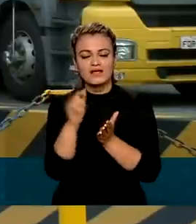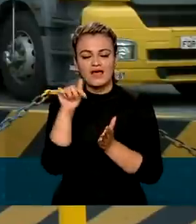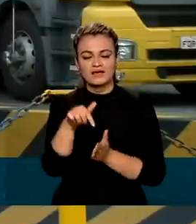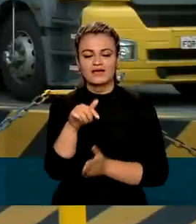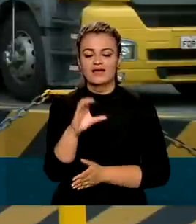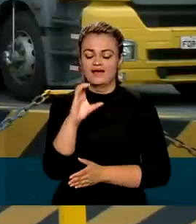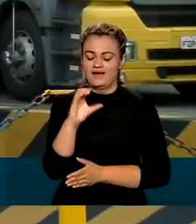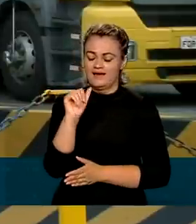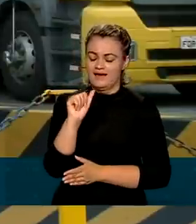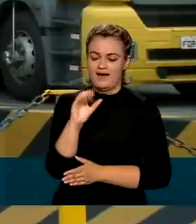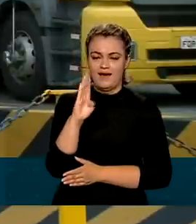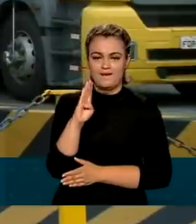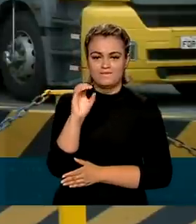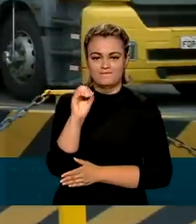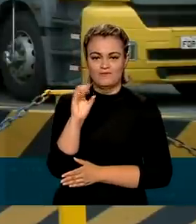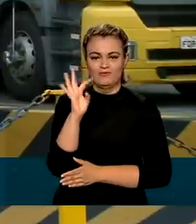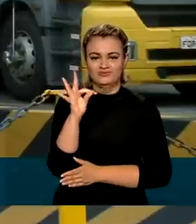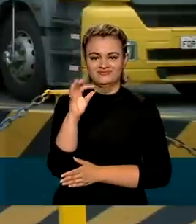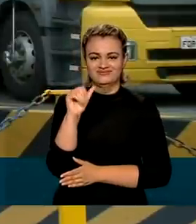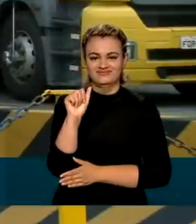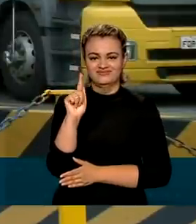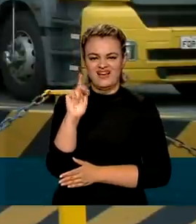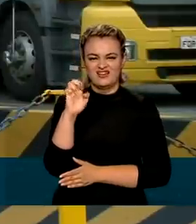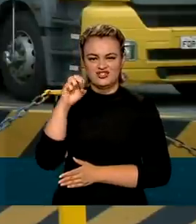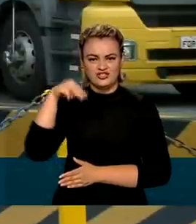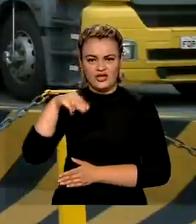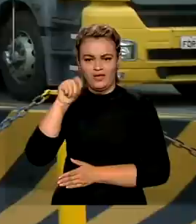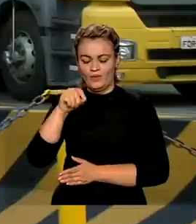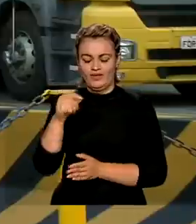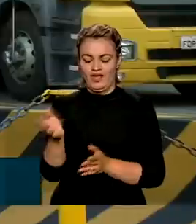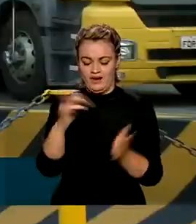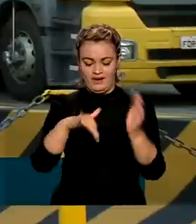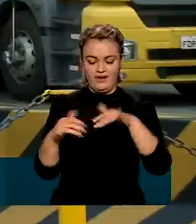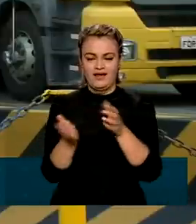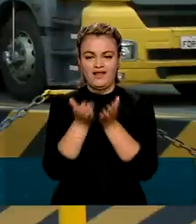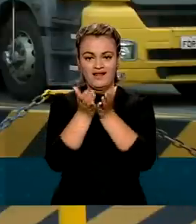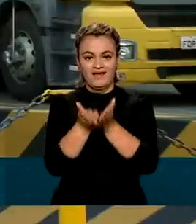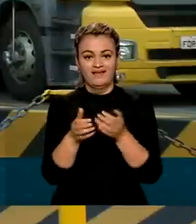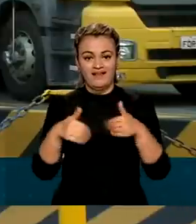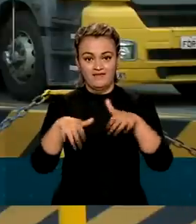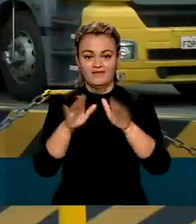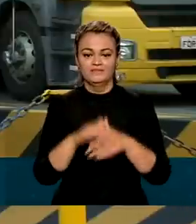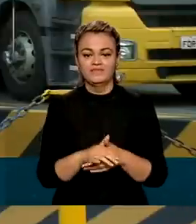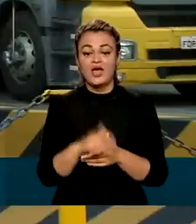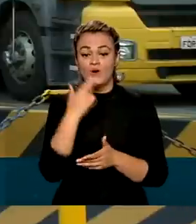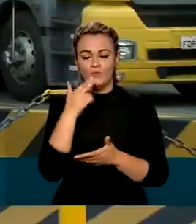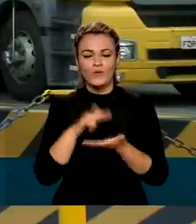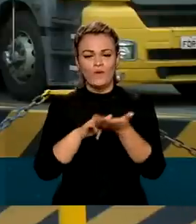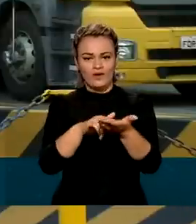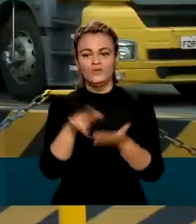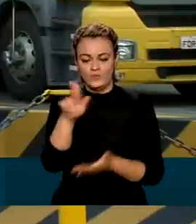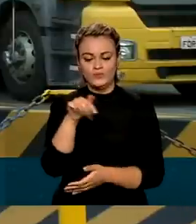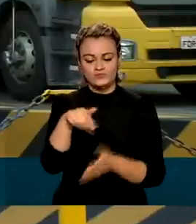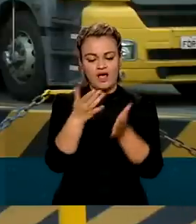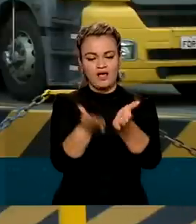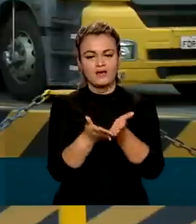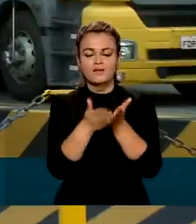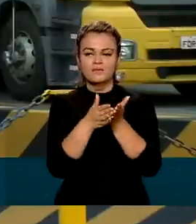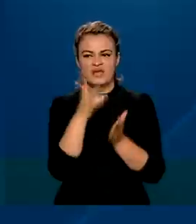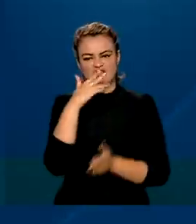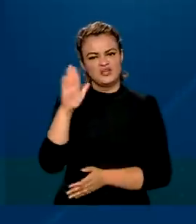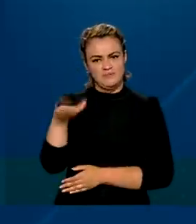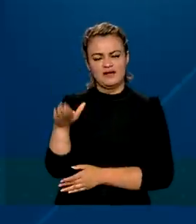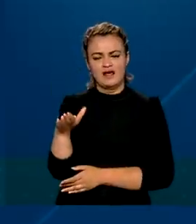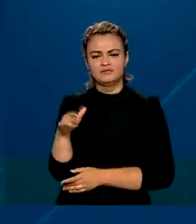chamada de cabotagem. Esse sistema começou a ser testado este ano pelos Correios por ser mais barato, eficiente e